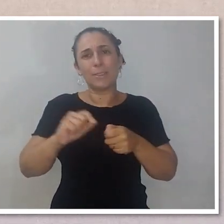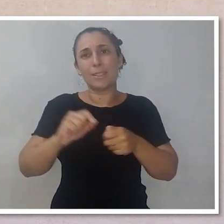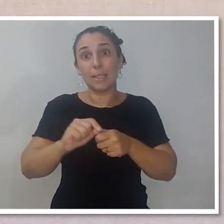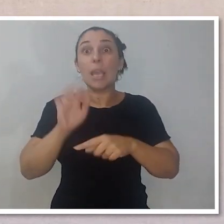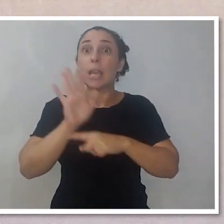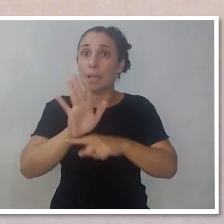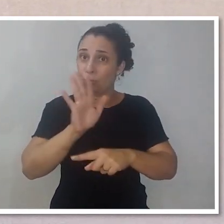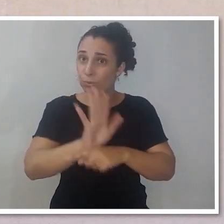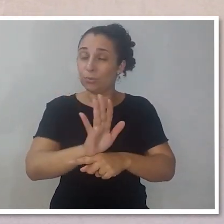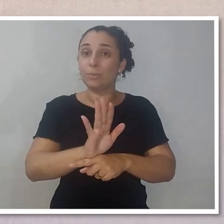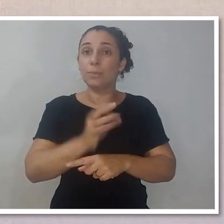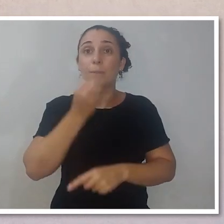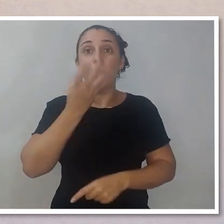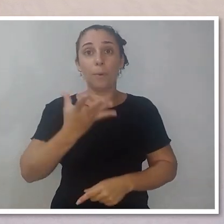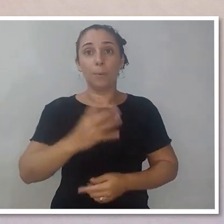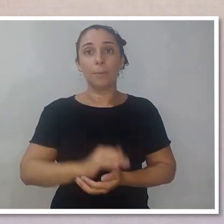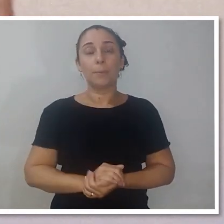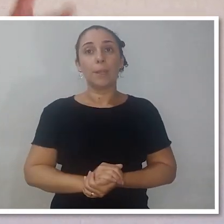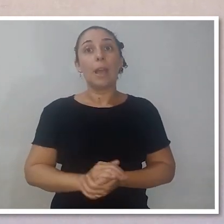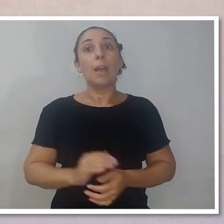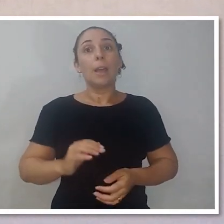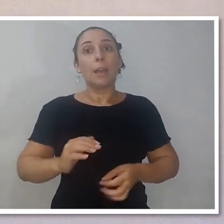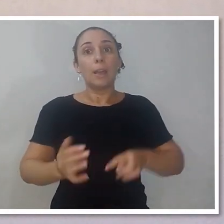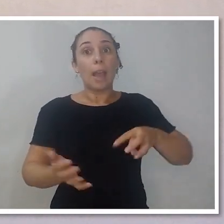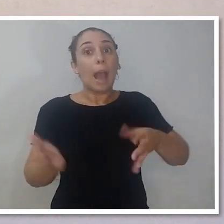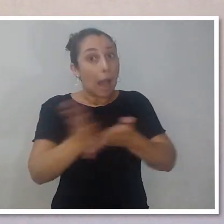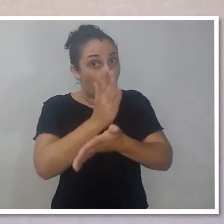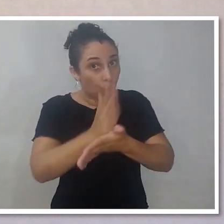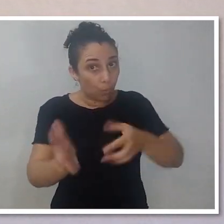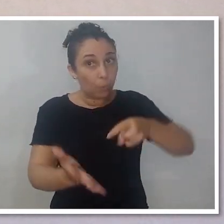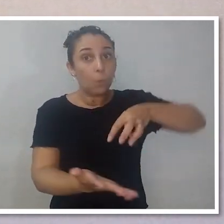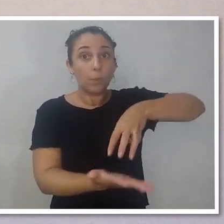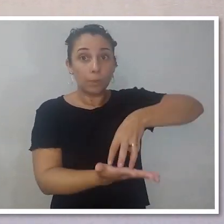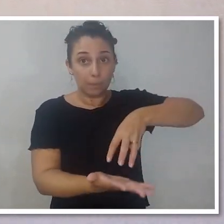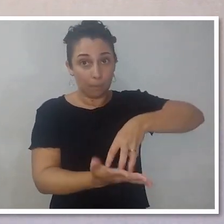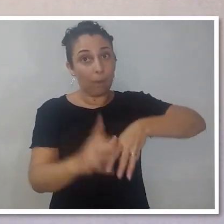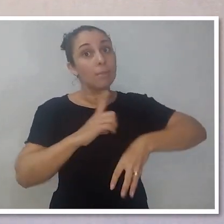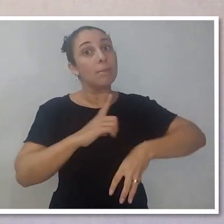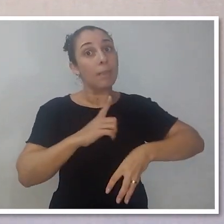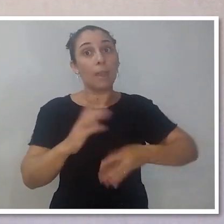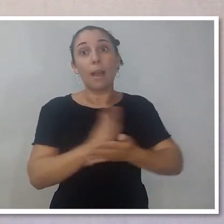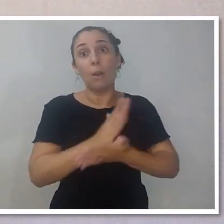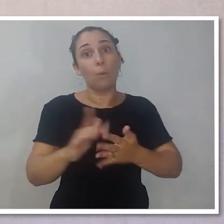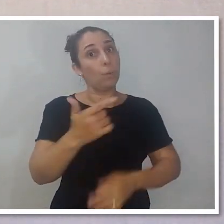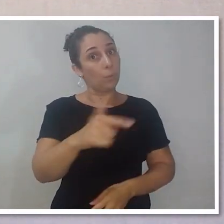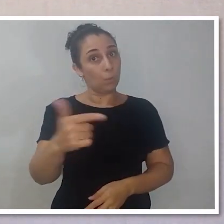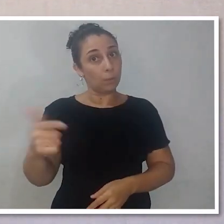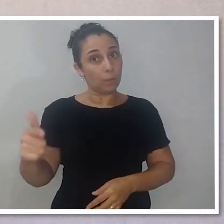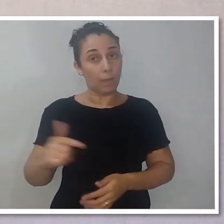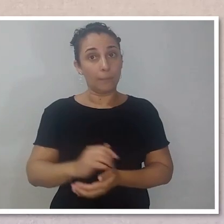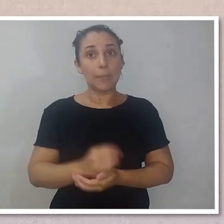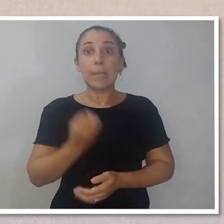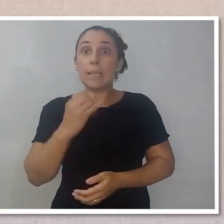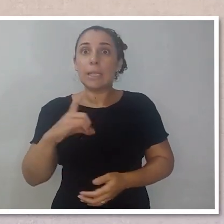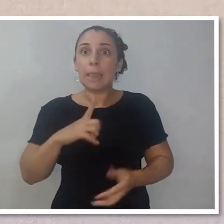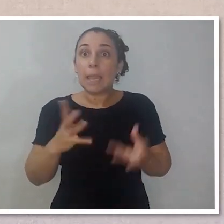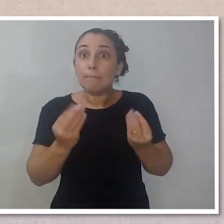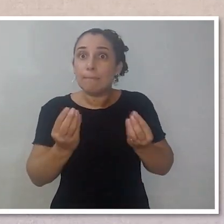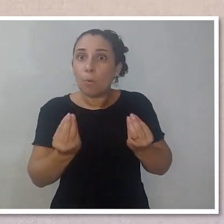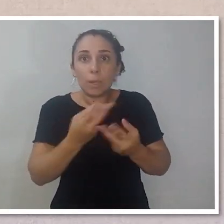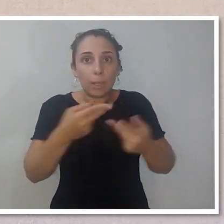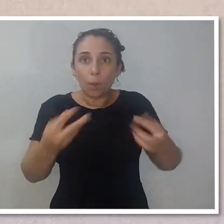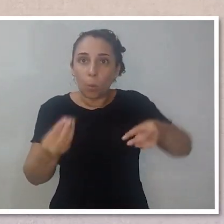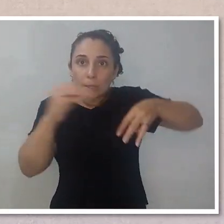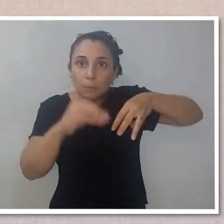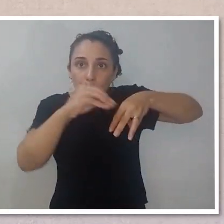ajudam bastante. Mas nem todo tripé tem a coluna central. Um ponto que eu tenho que destacar. Quanto mais